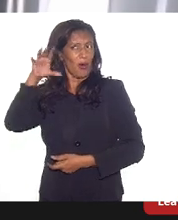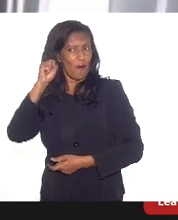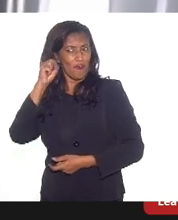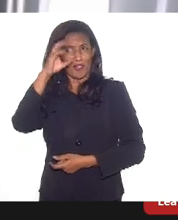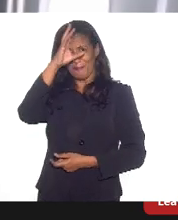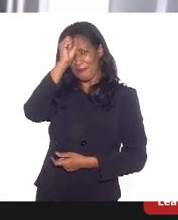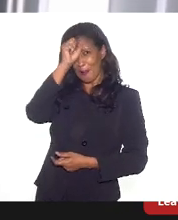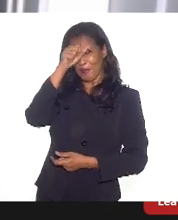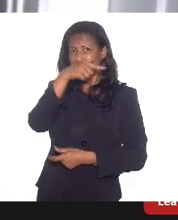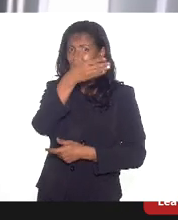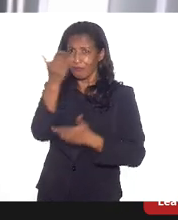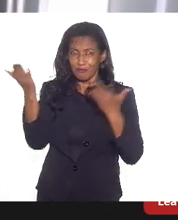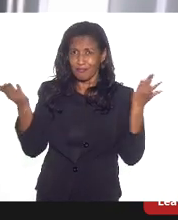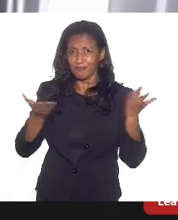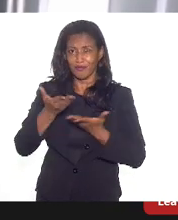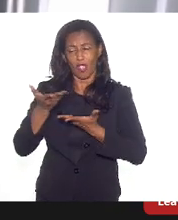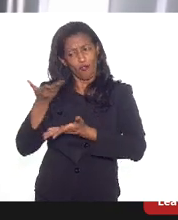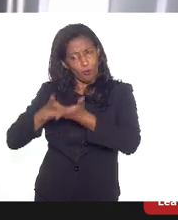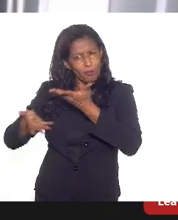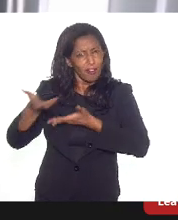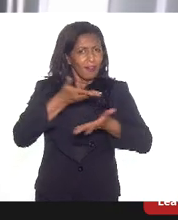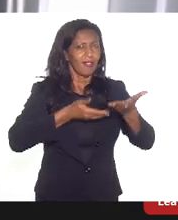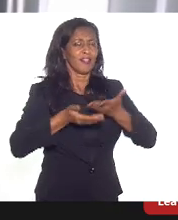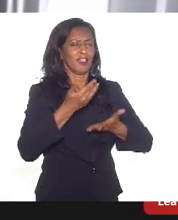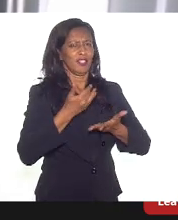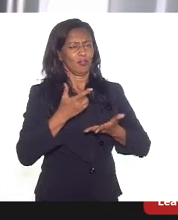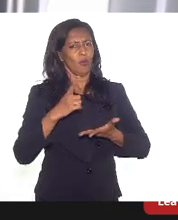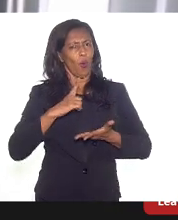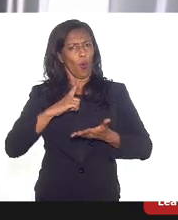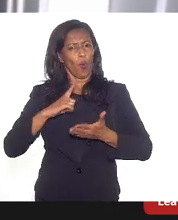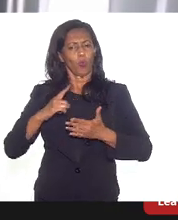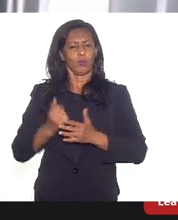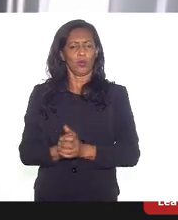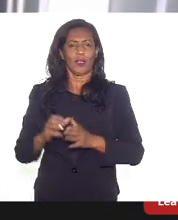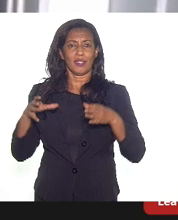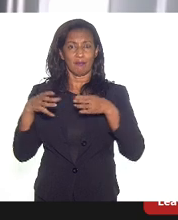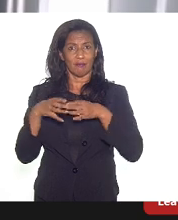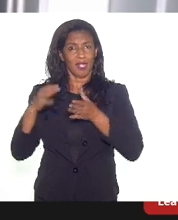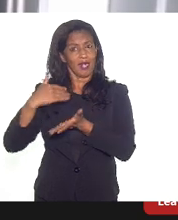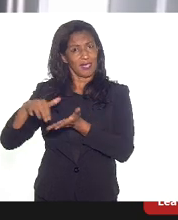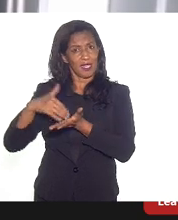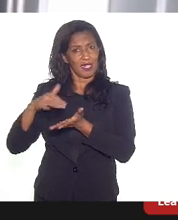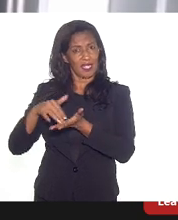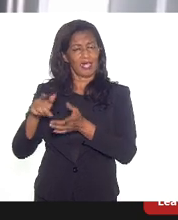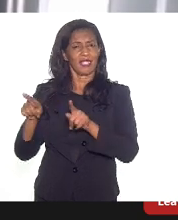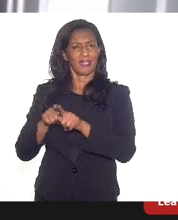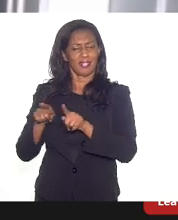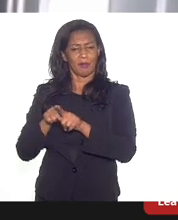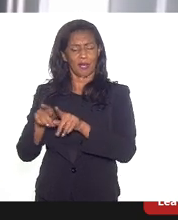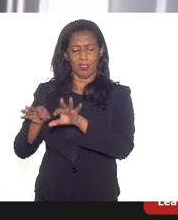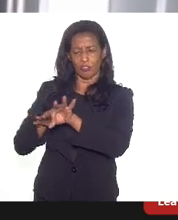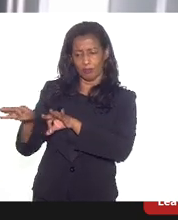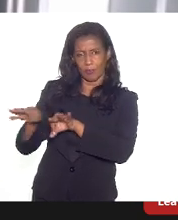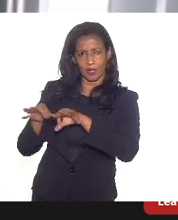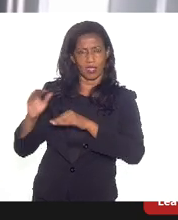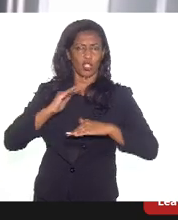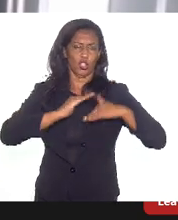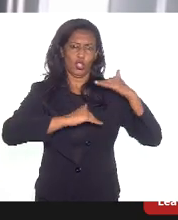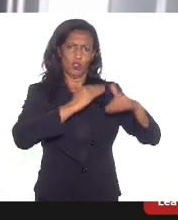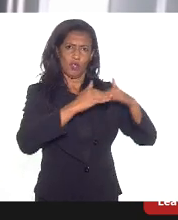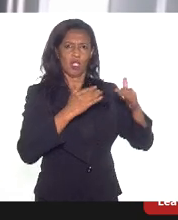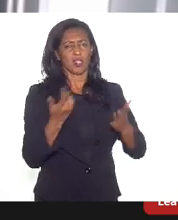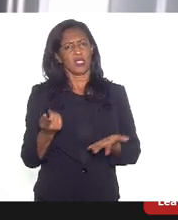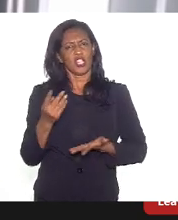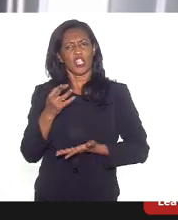Mauro Osório e com os demais participantes. Temos interagido muito com a Secretaria de Desenvolvimento Econômico e com a Secretaria de Planejamento, seja na Comissão de